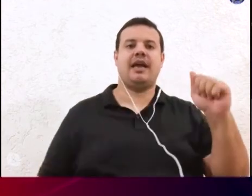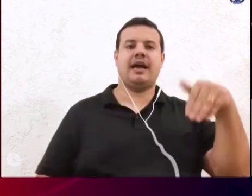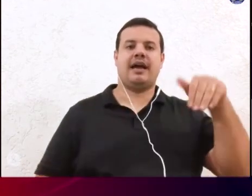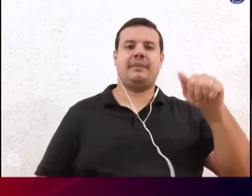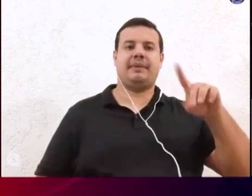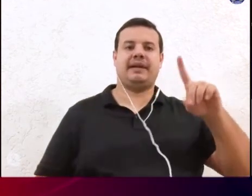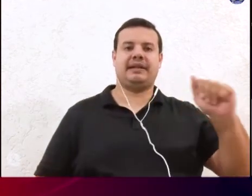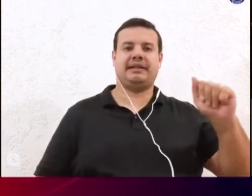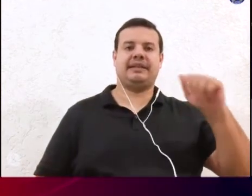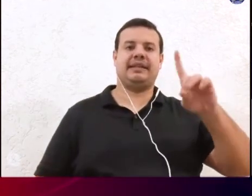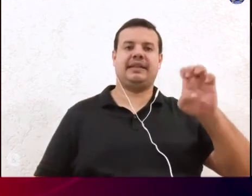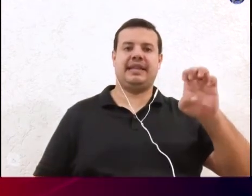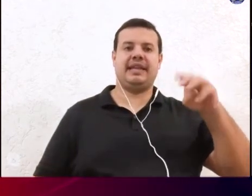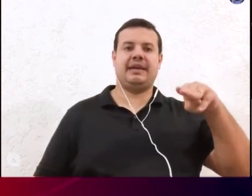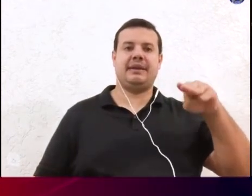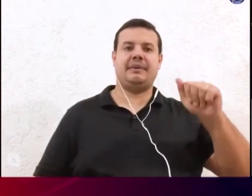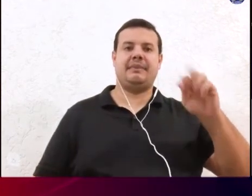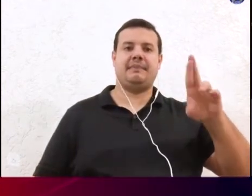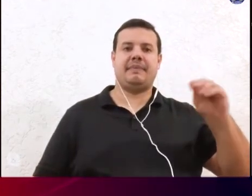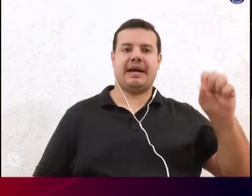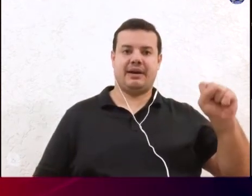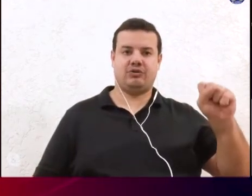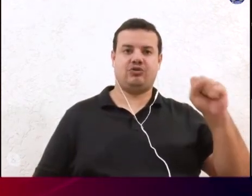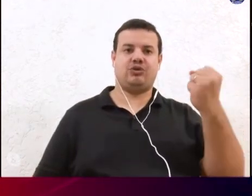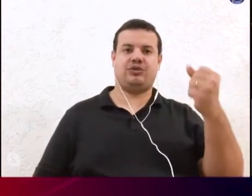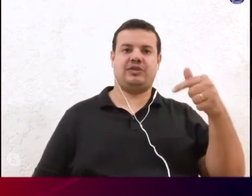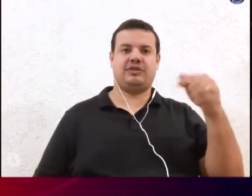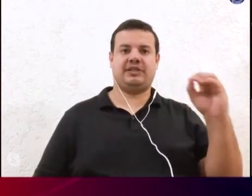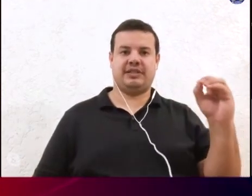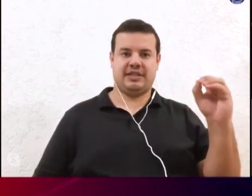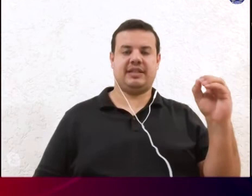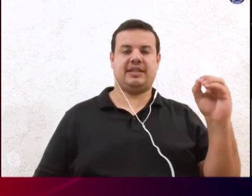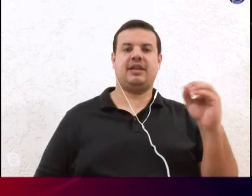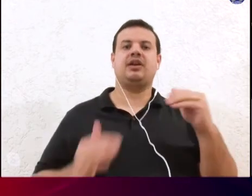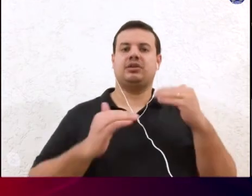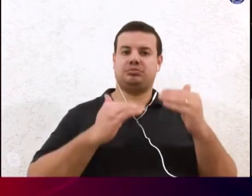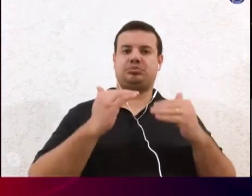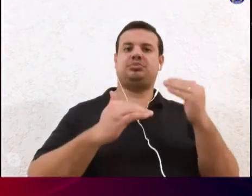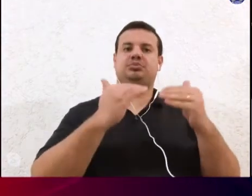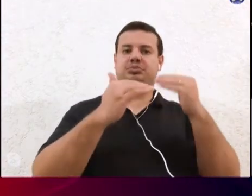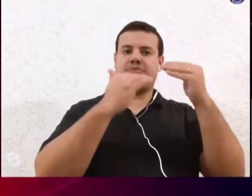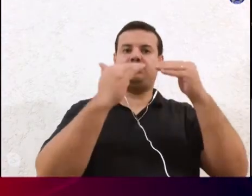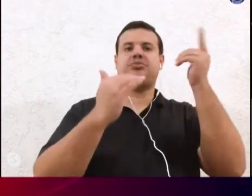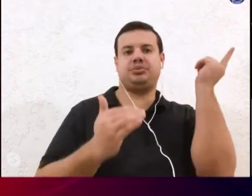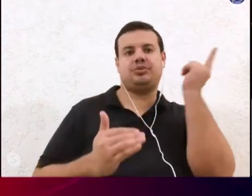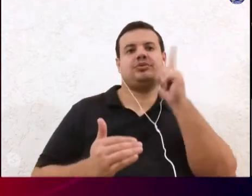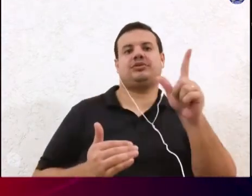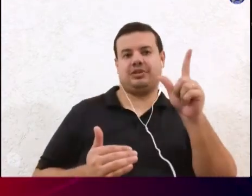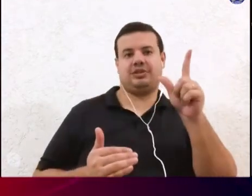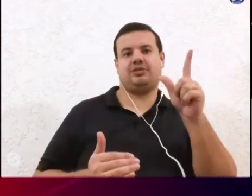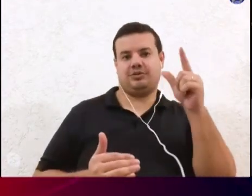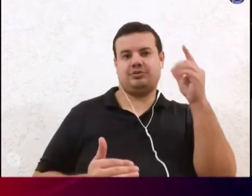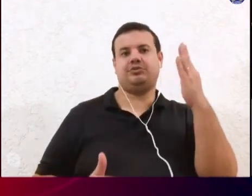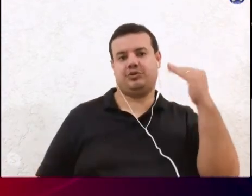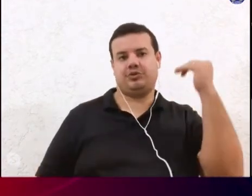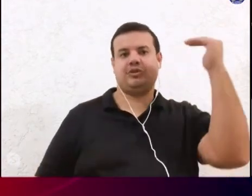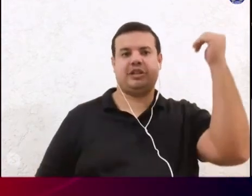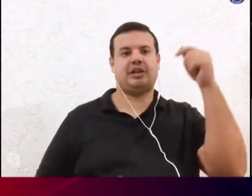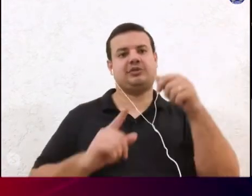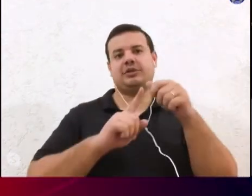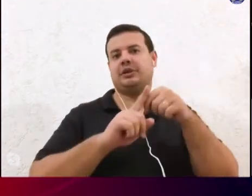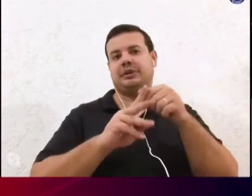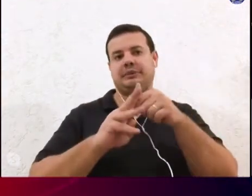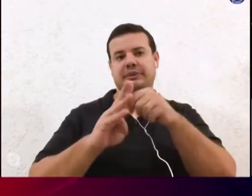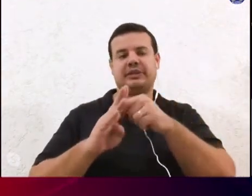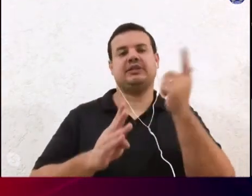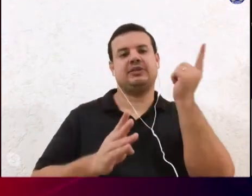muito para os negócios prosperarem e como prova do sucesso em questão de meses já inauguravam a segunda